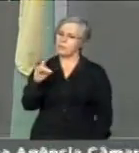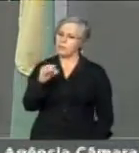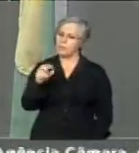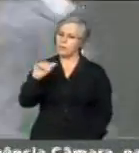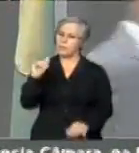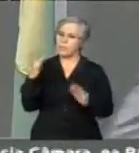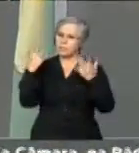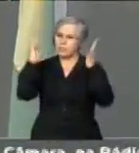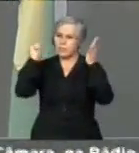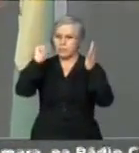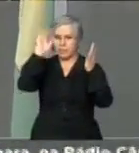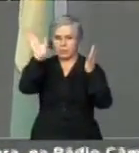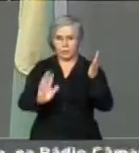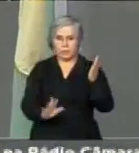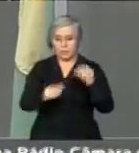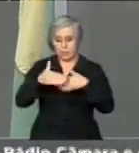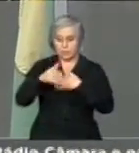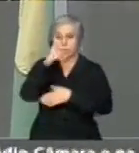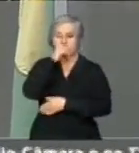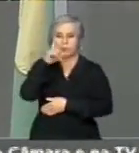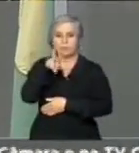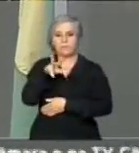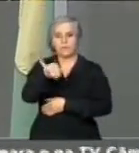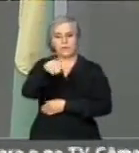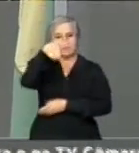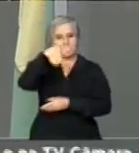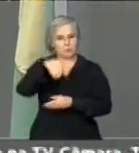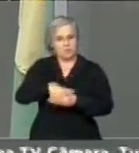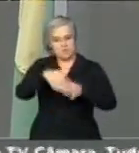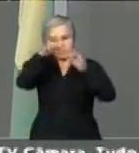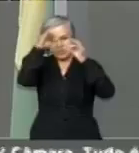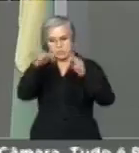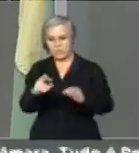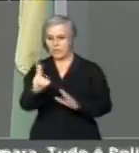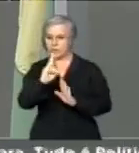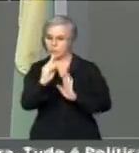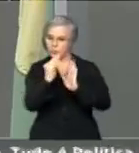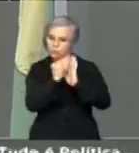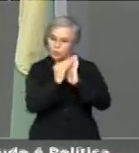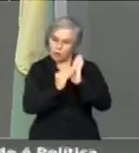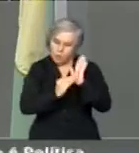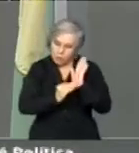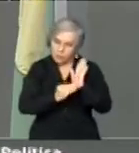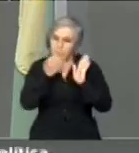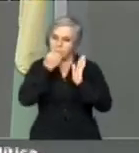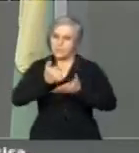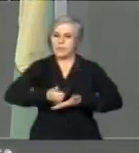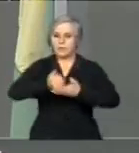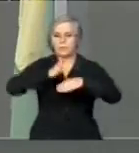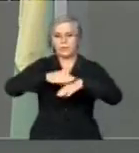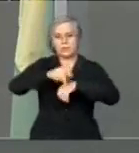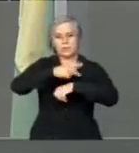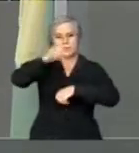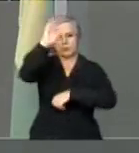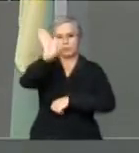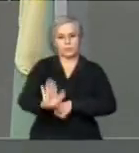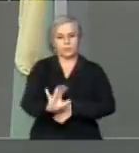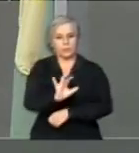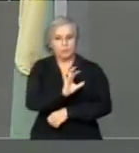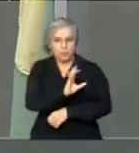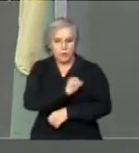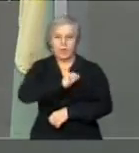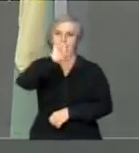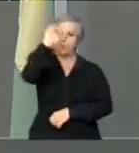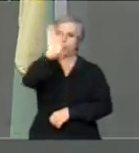Brasil. Que domingo teremos uma votação nominal e pelo bem do Brasil, por amor ao Brasil.